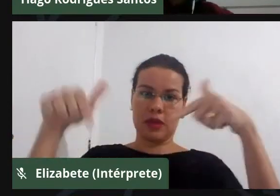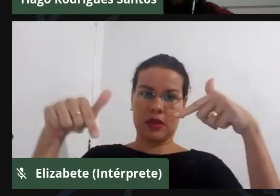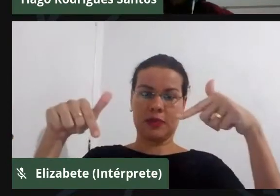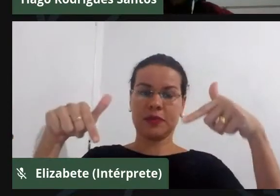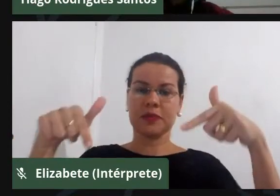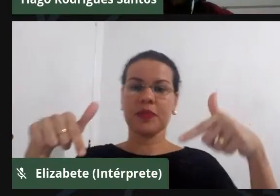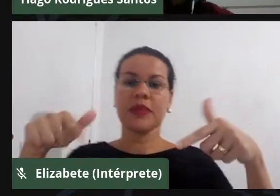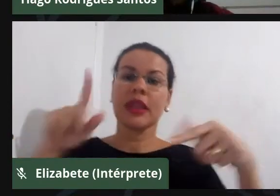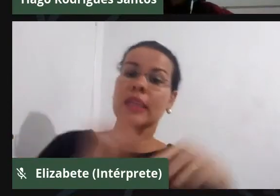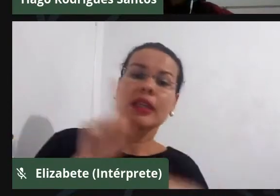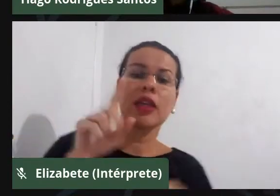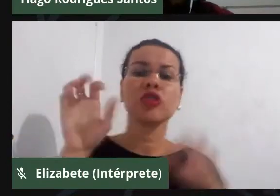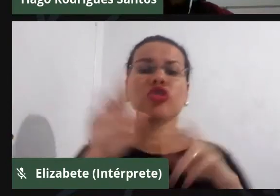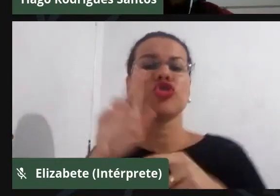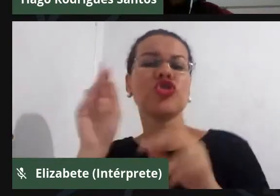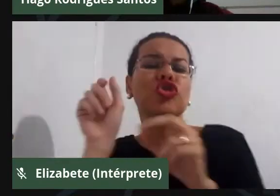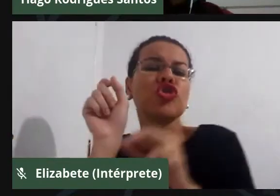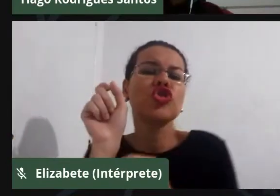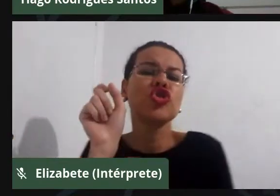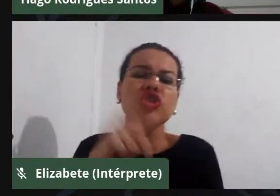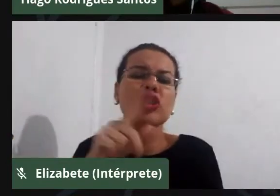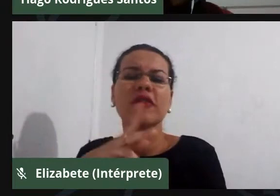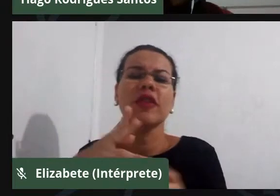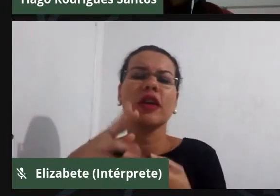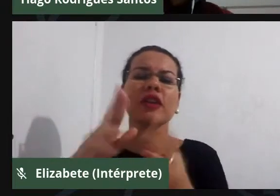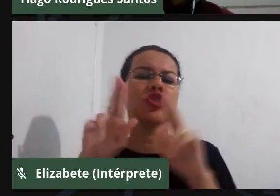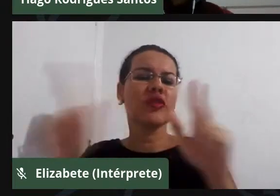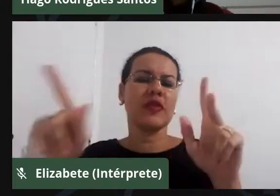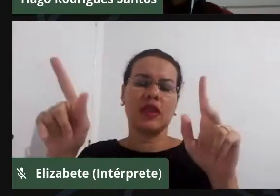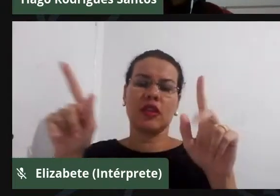Ele traz uma característica